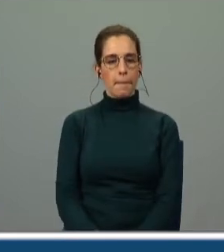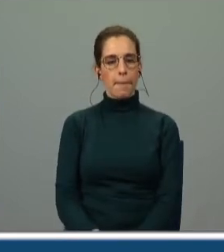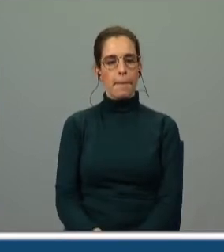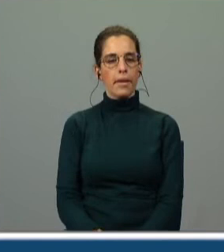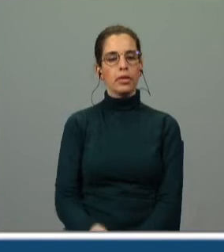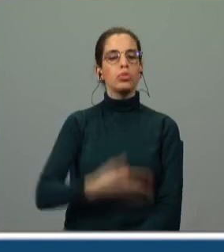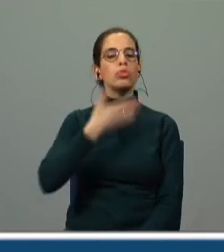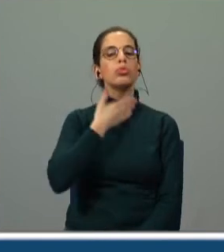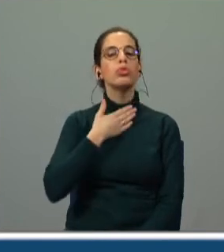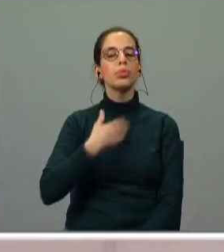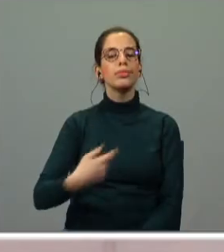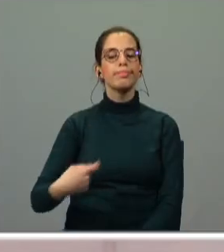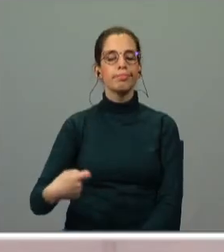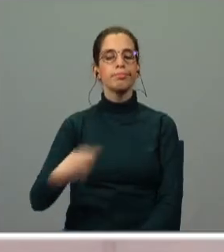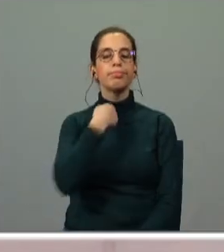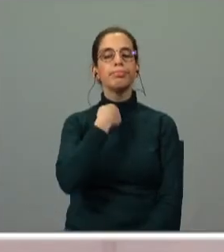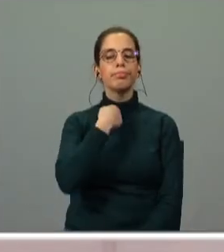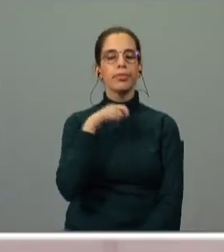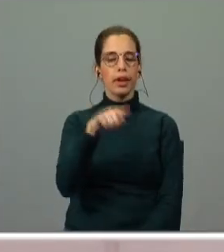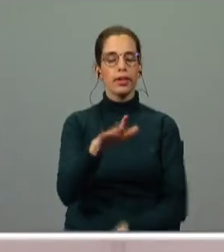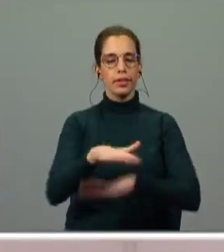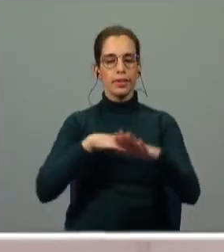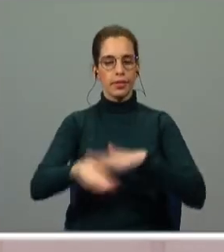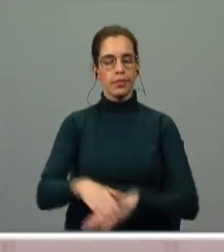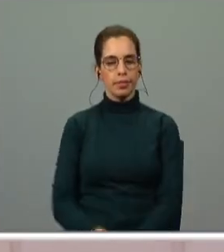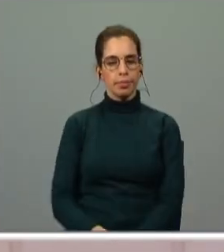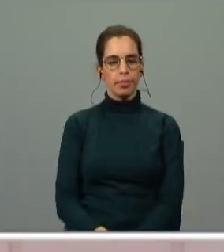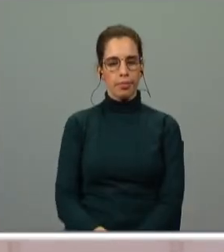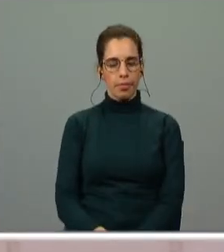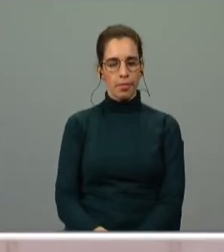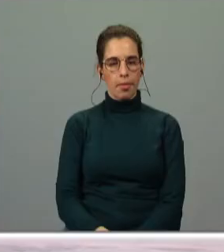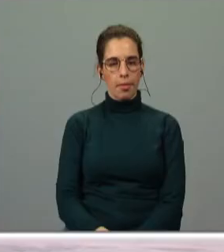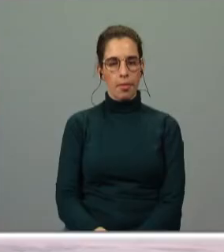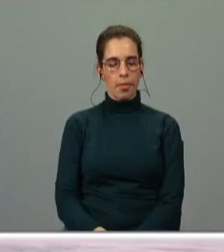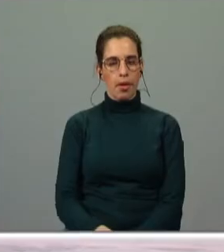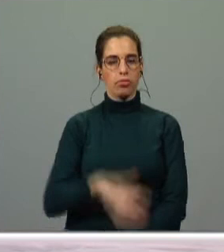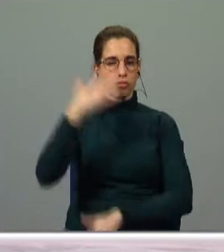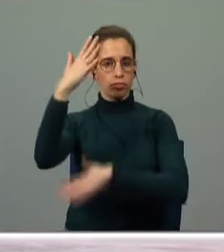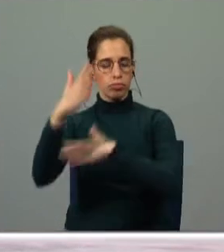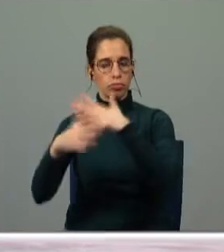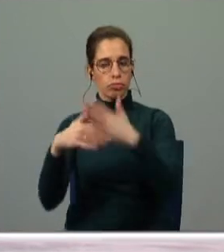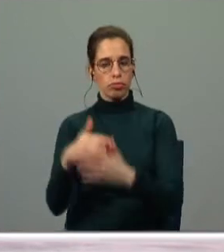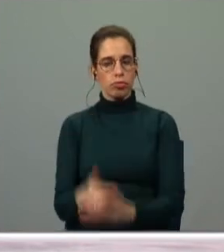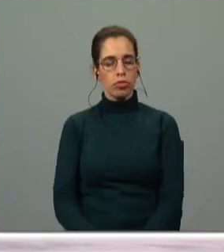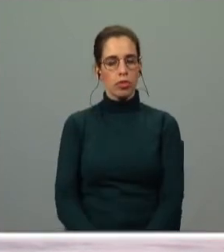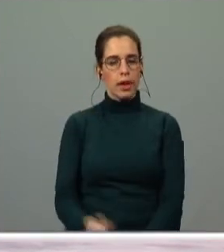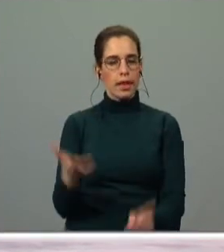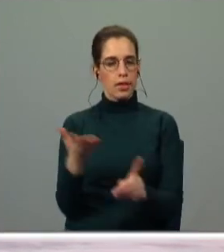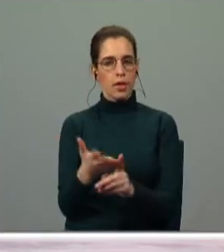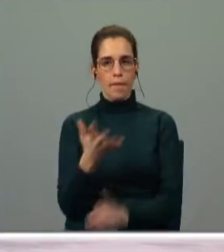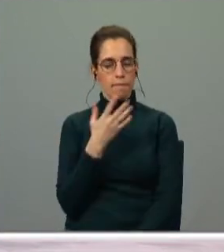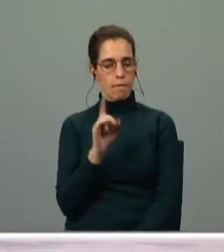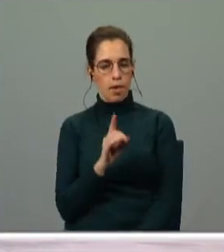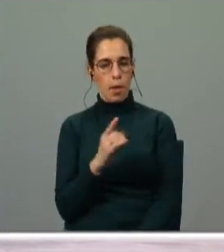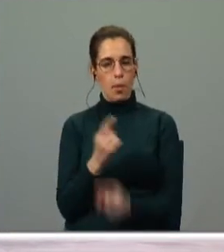pescoço é isto que eles fazem no futuro castigam com idosos e porquê? porque eles